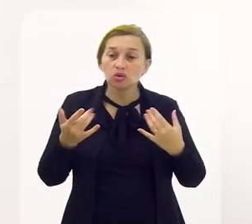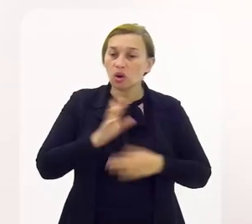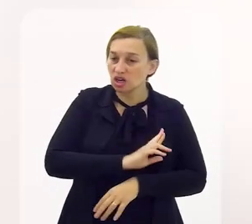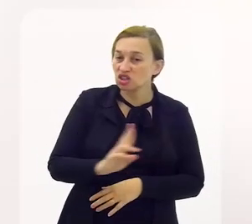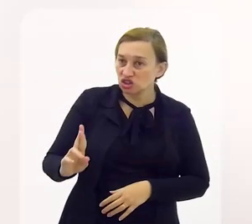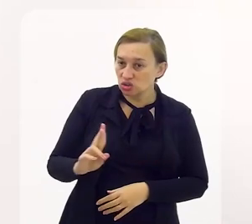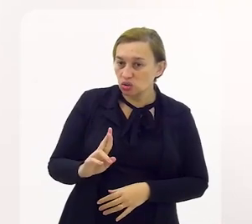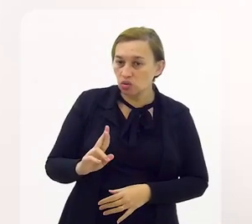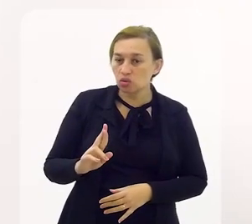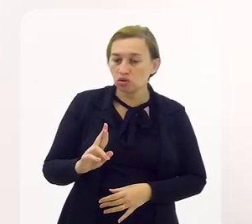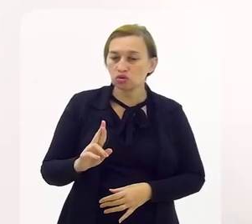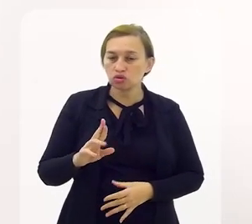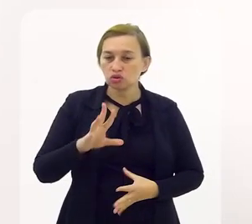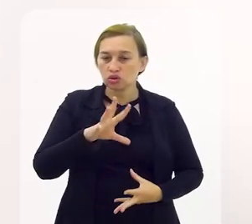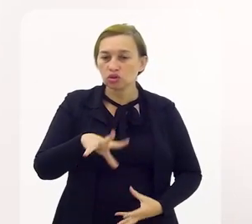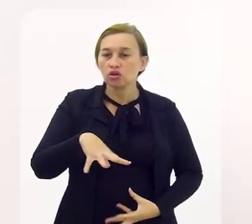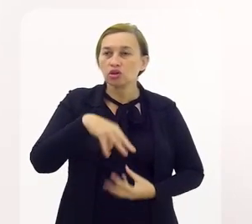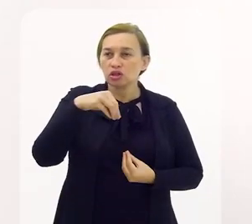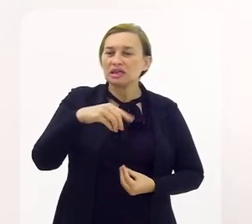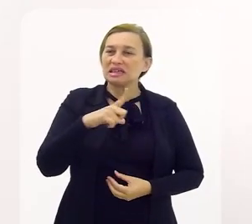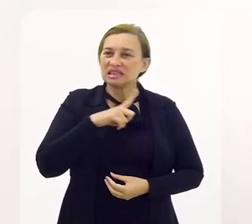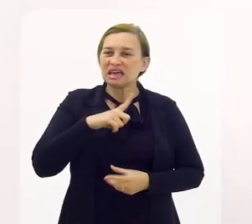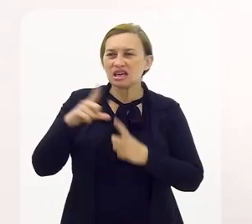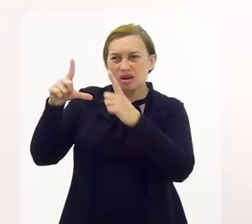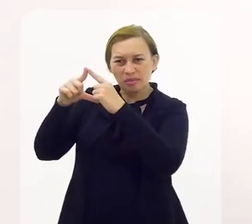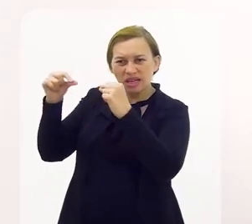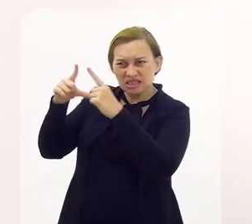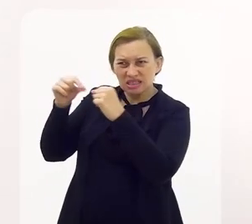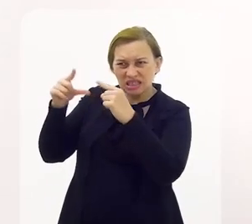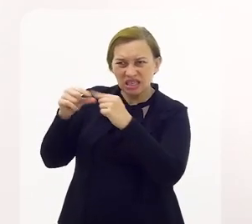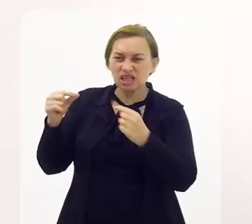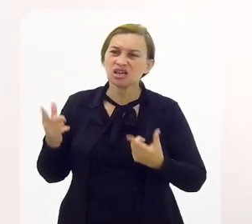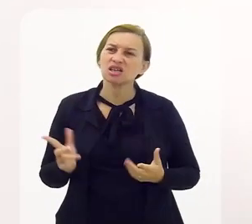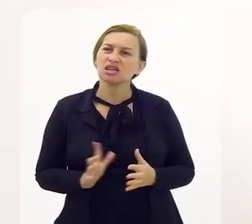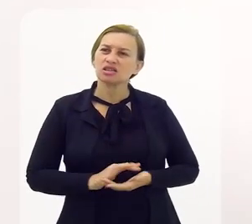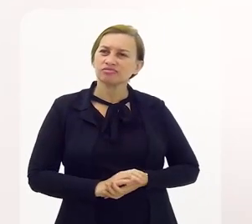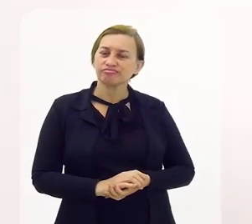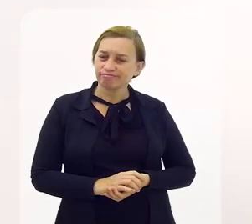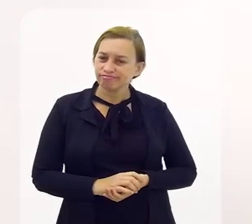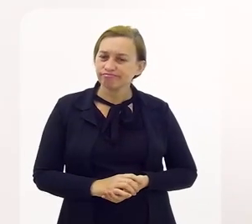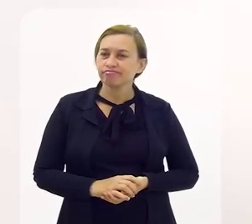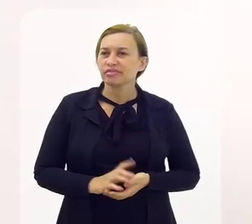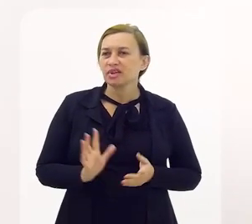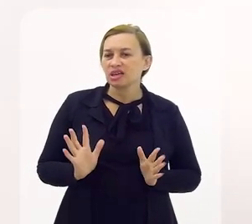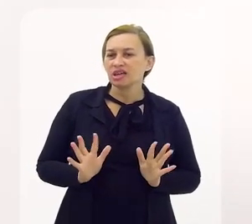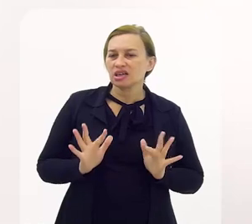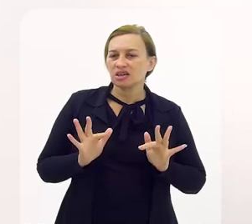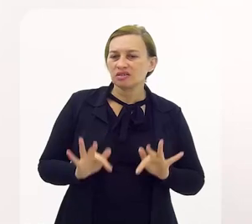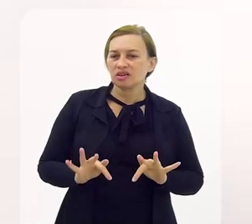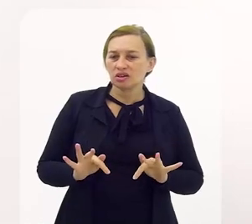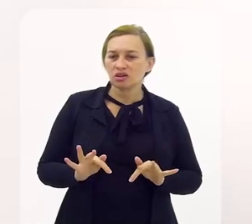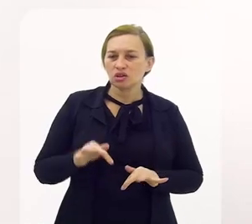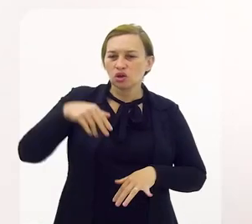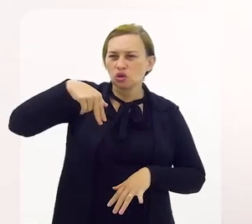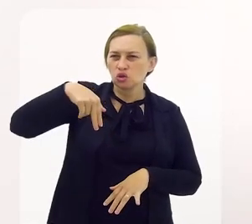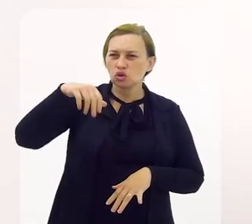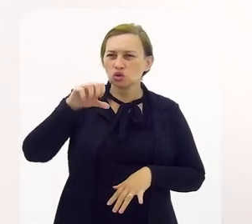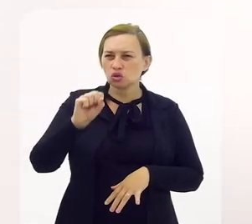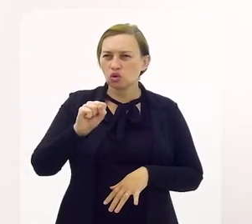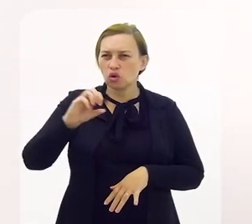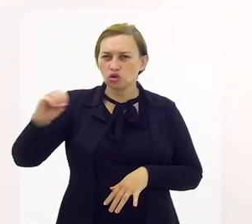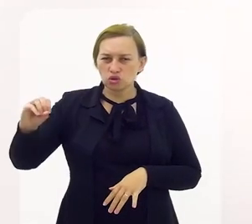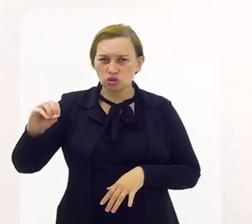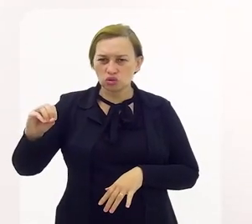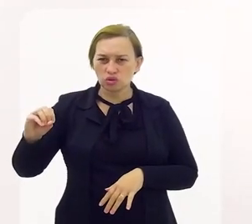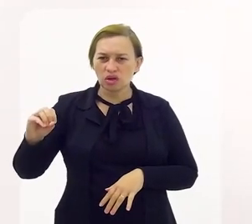que realmente existe Fica até agora em Brasília Que terminou o Nosso Lar 2